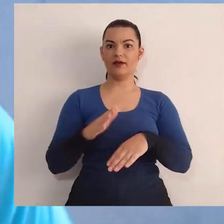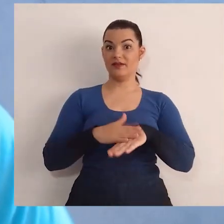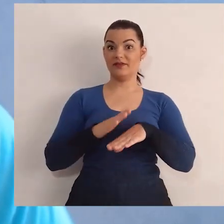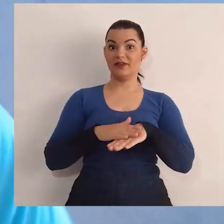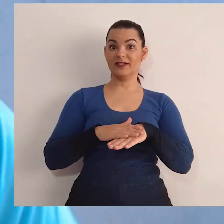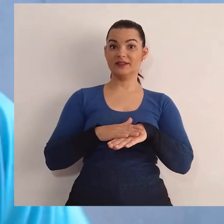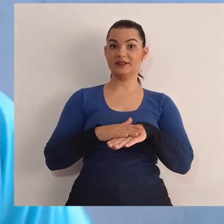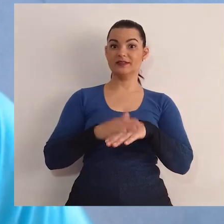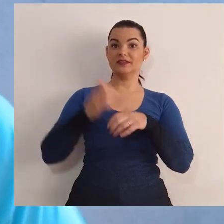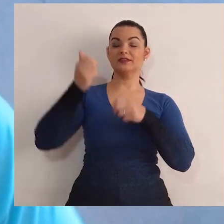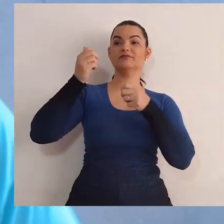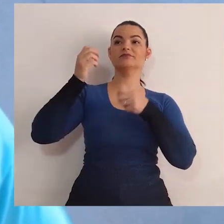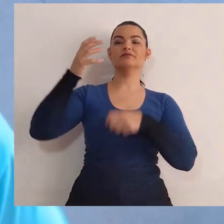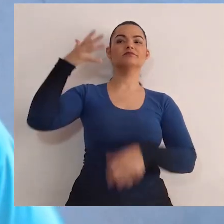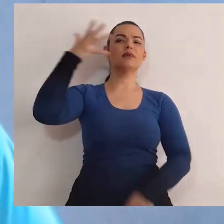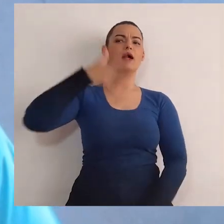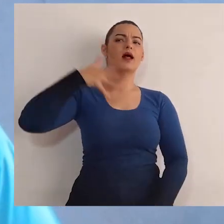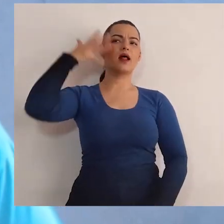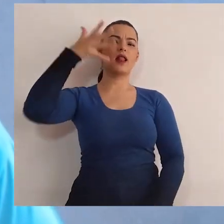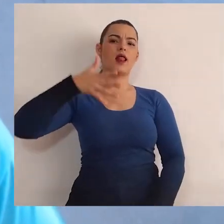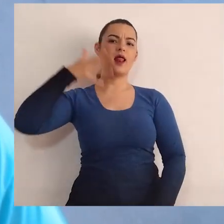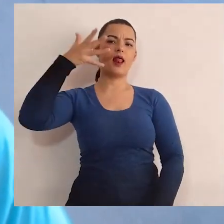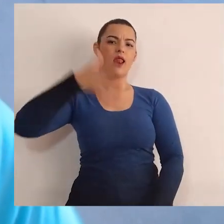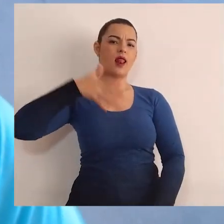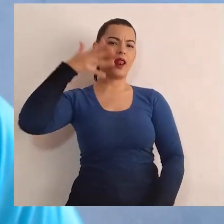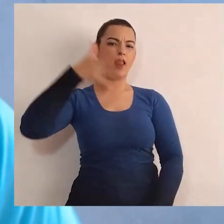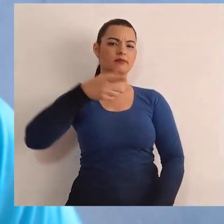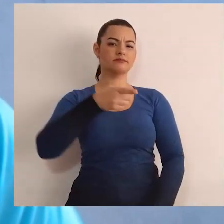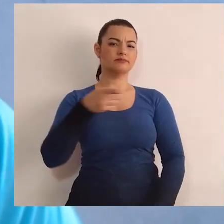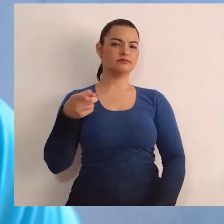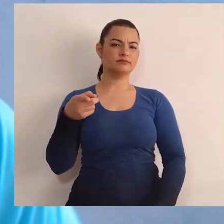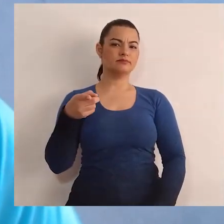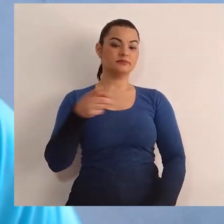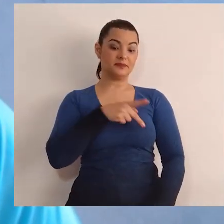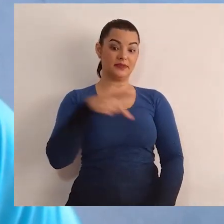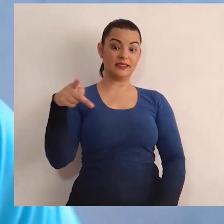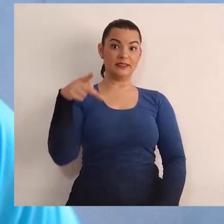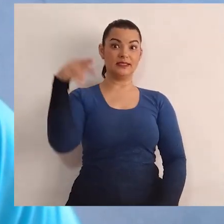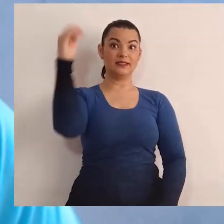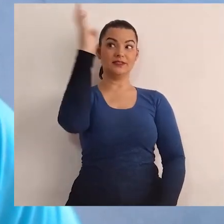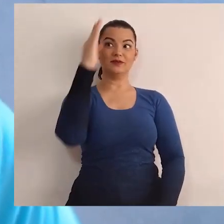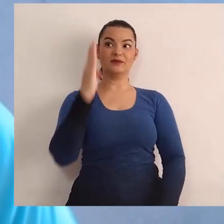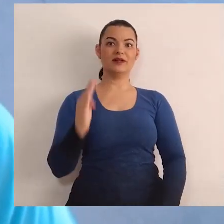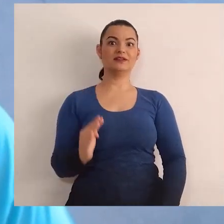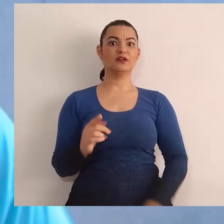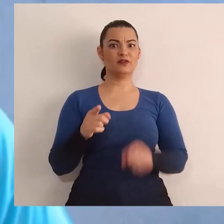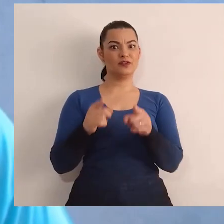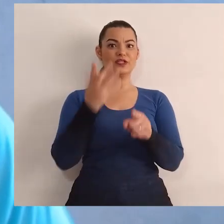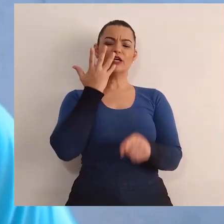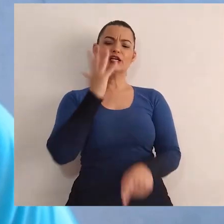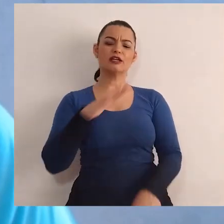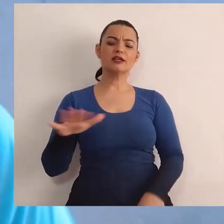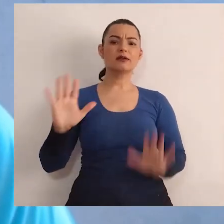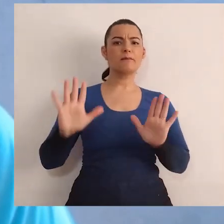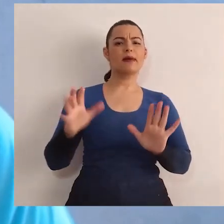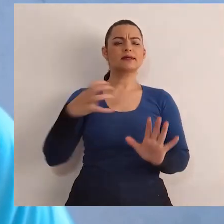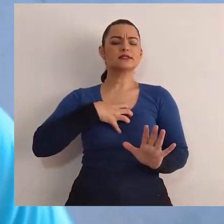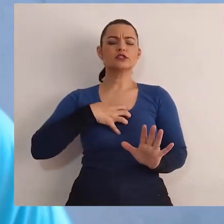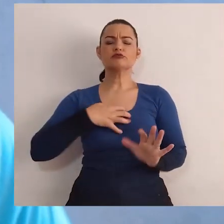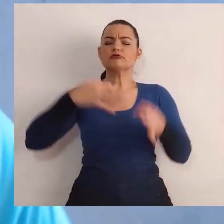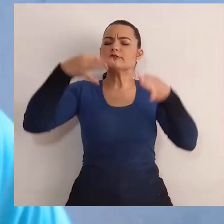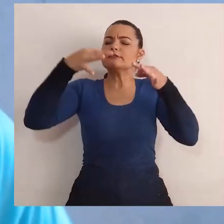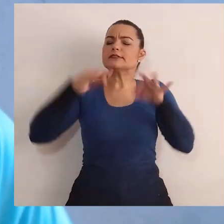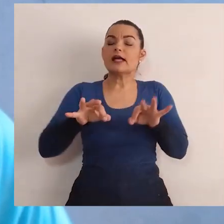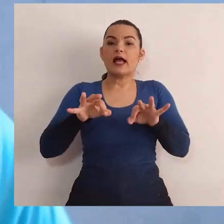Agora. Faça o seu discurso como presidente da república. Um presidente da república mirim,